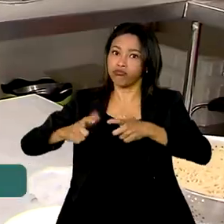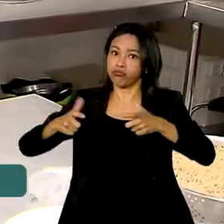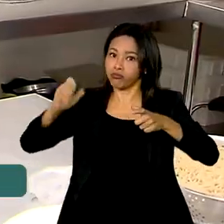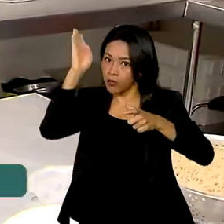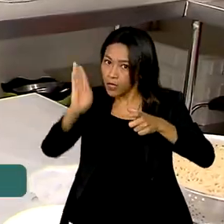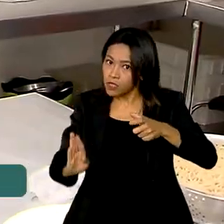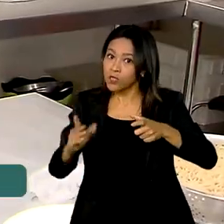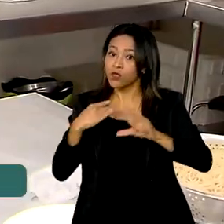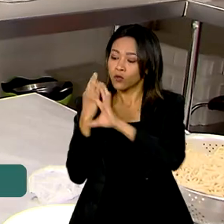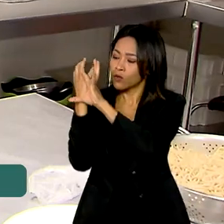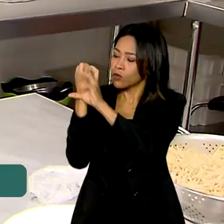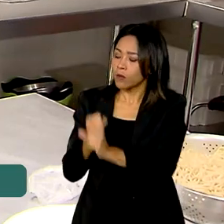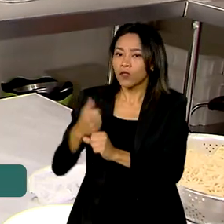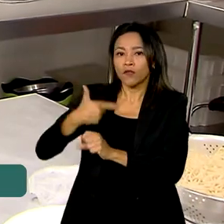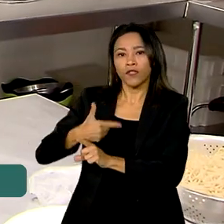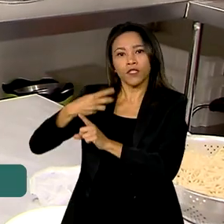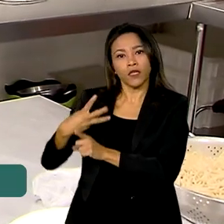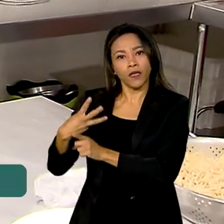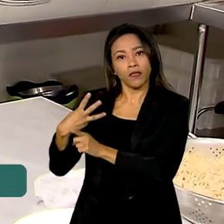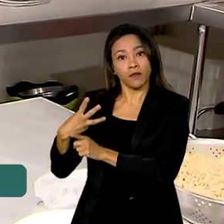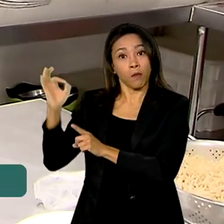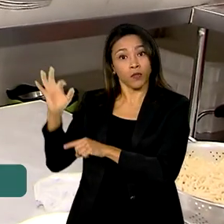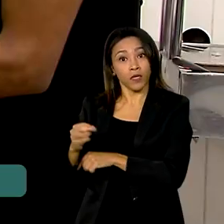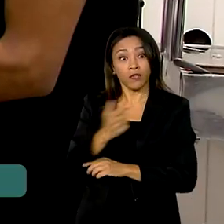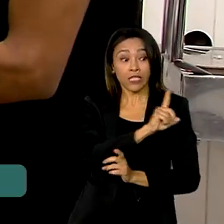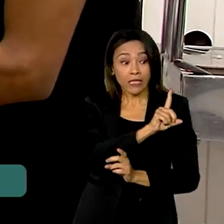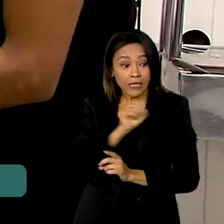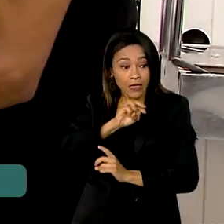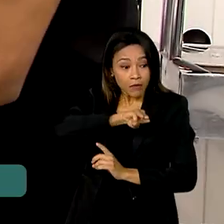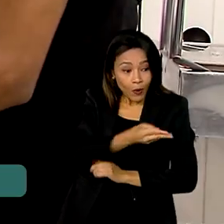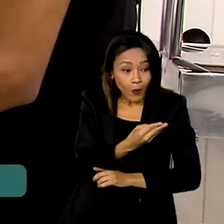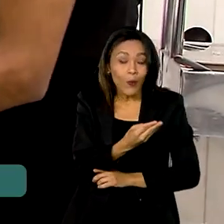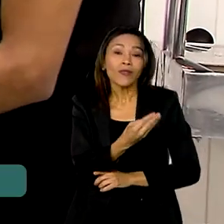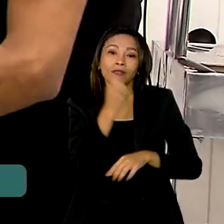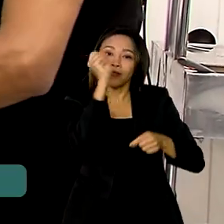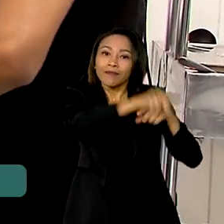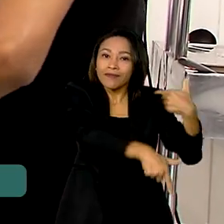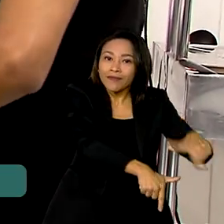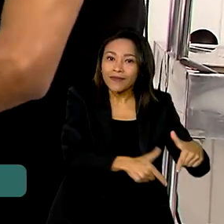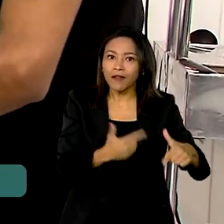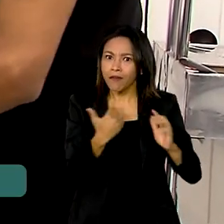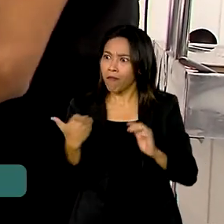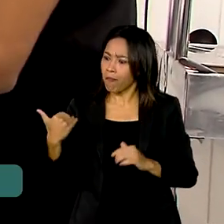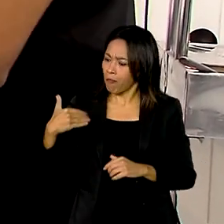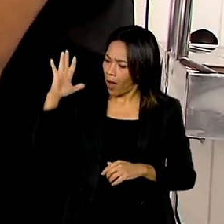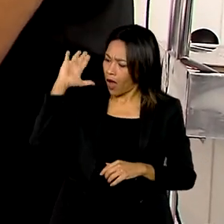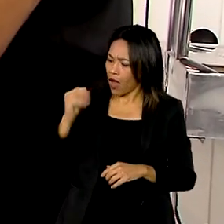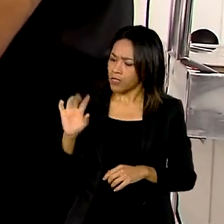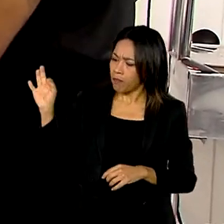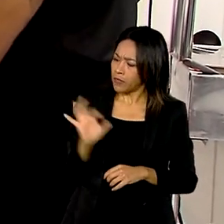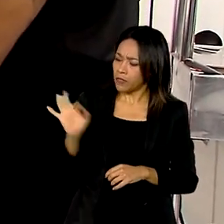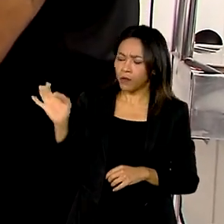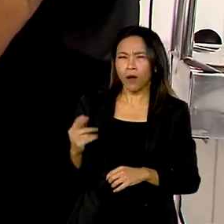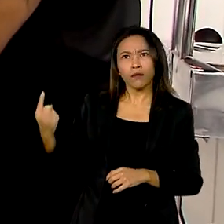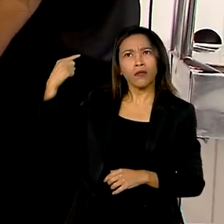São 23% dos 100 milhões de ocupados, maior percentual desde o início da série histórica em 2012.